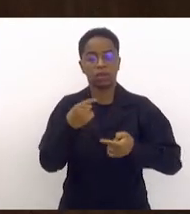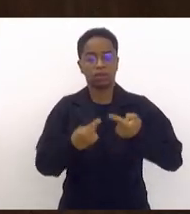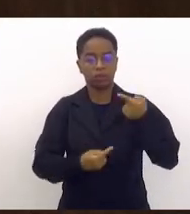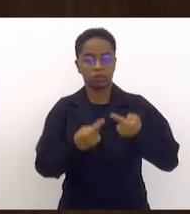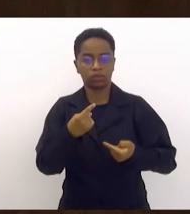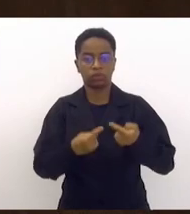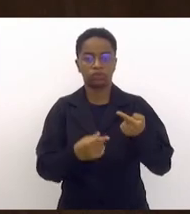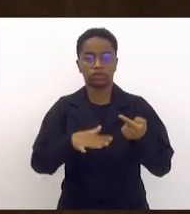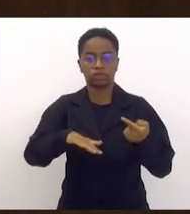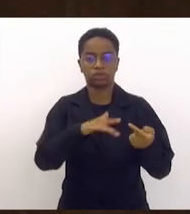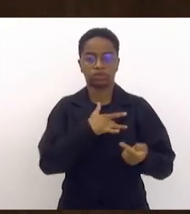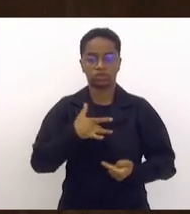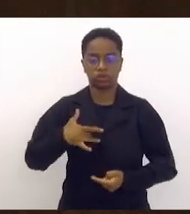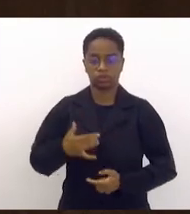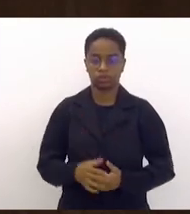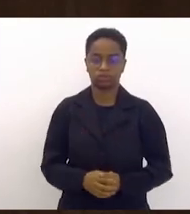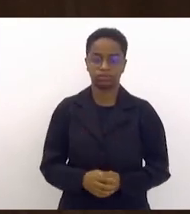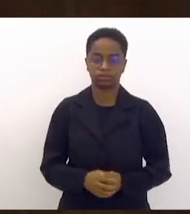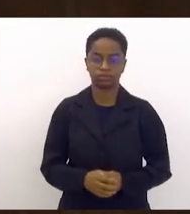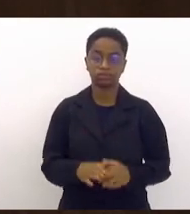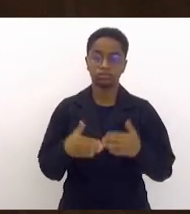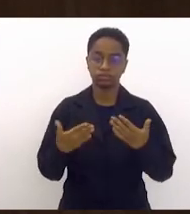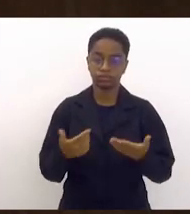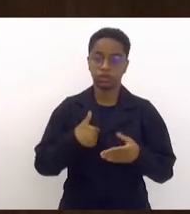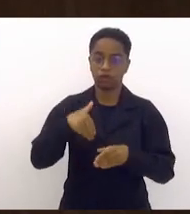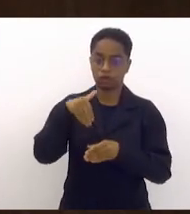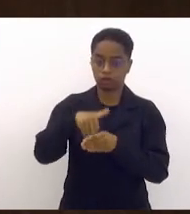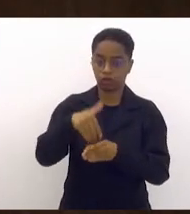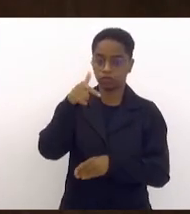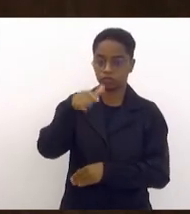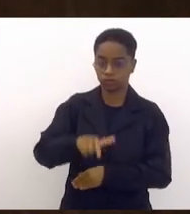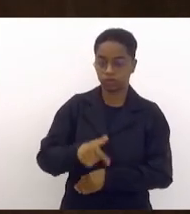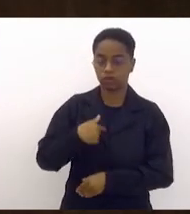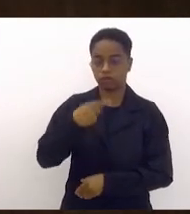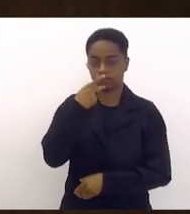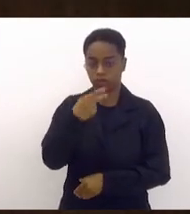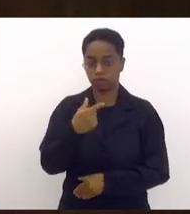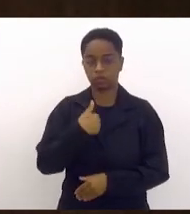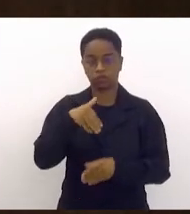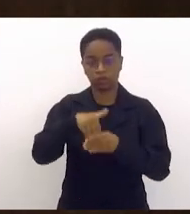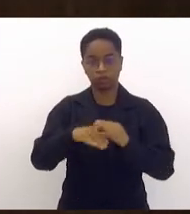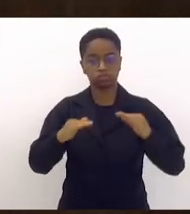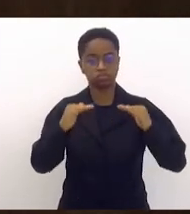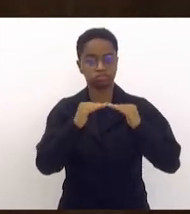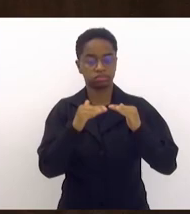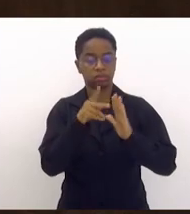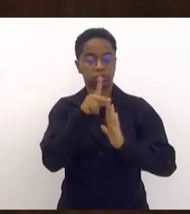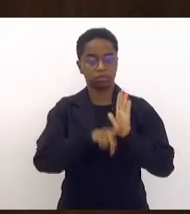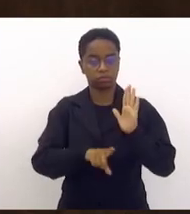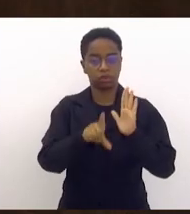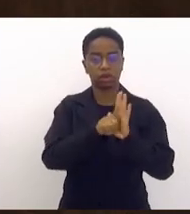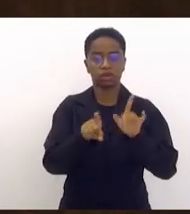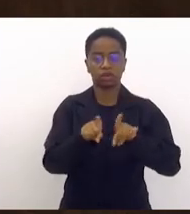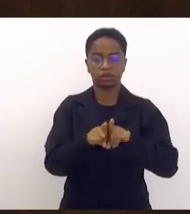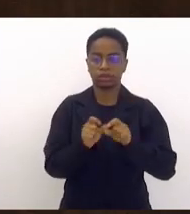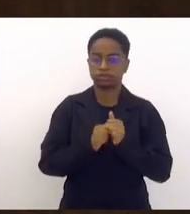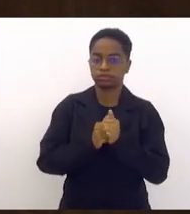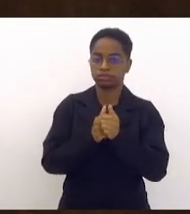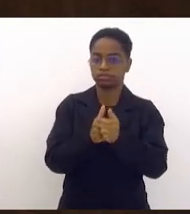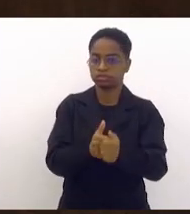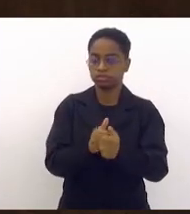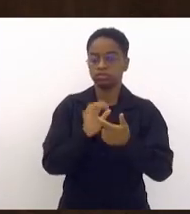de saúde. Então, meu voto, repito, é favorável ao projeto, acompanhando a